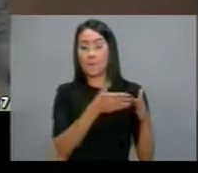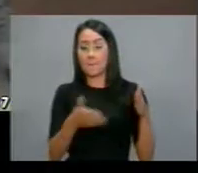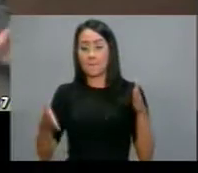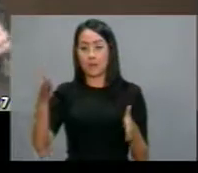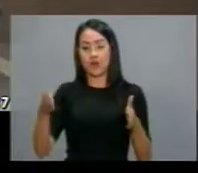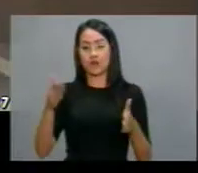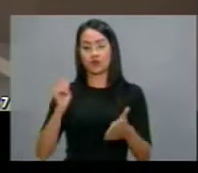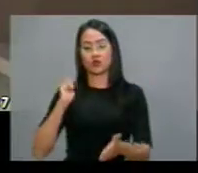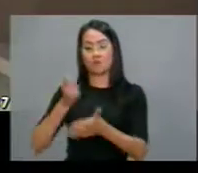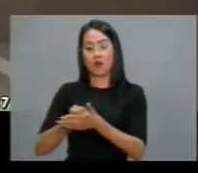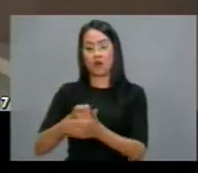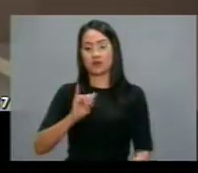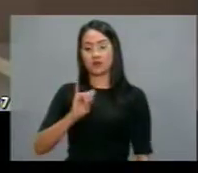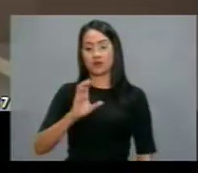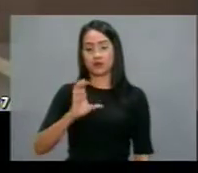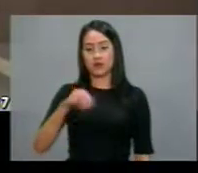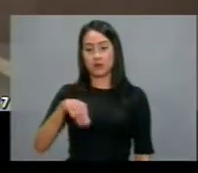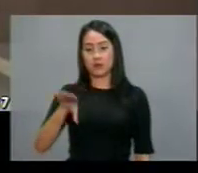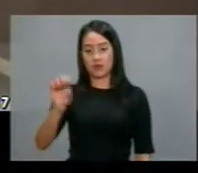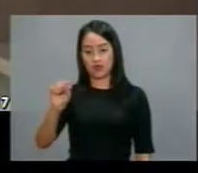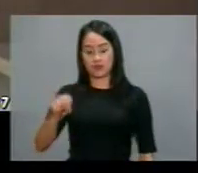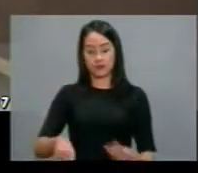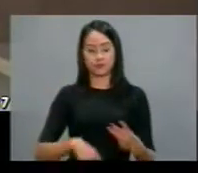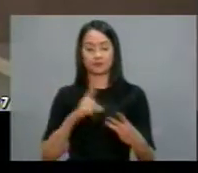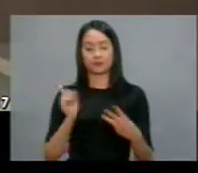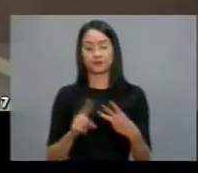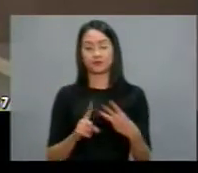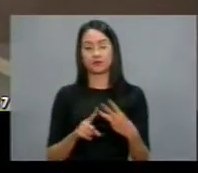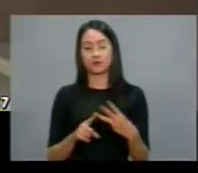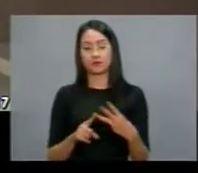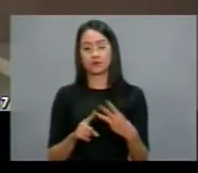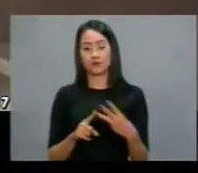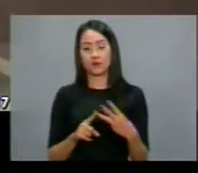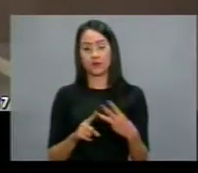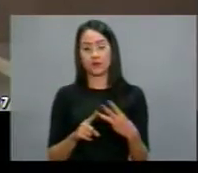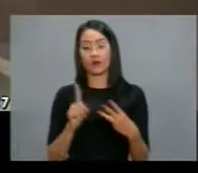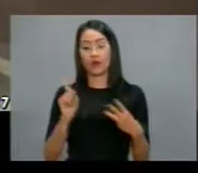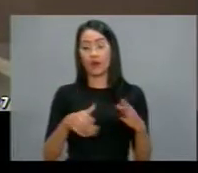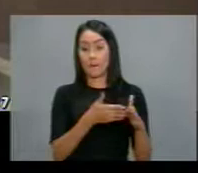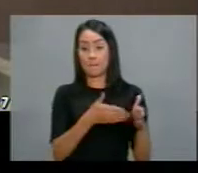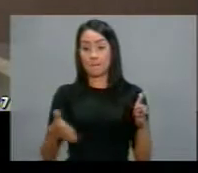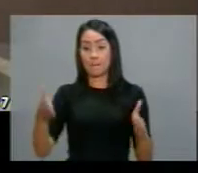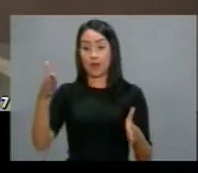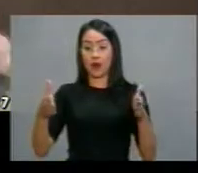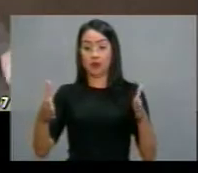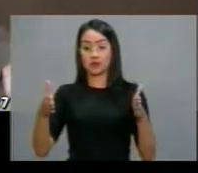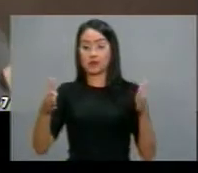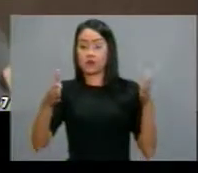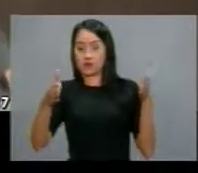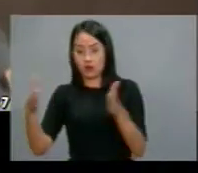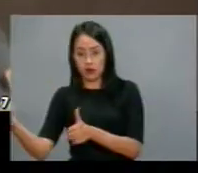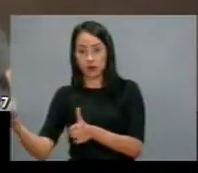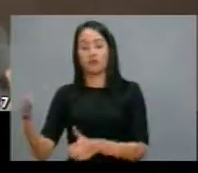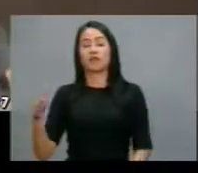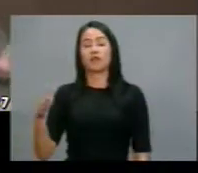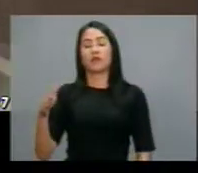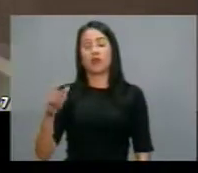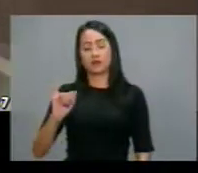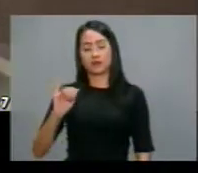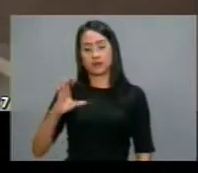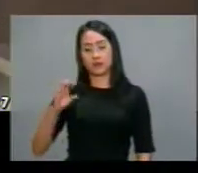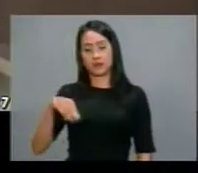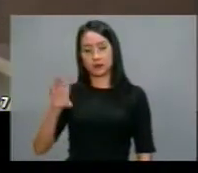pagamento de ICMS, de ferimento, dilação, perdão, dilação do prazo para pagamento de ICMS, ou de